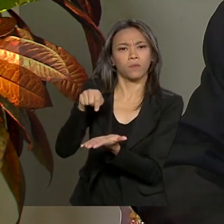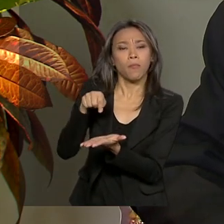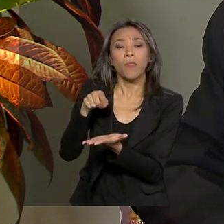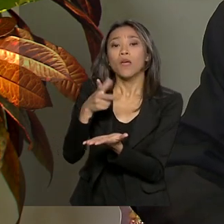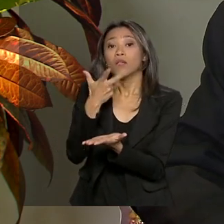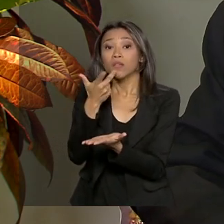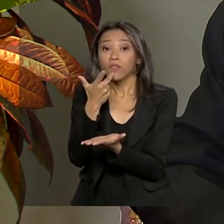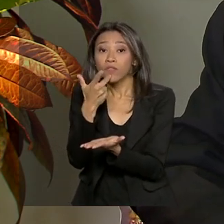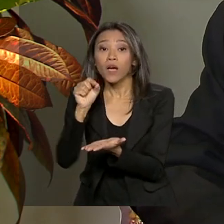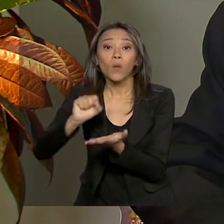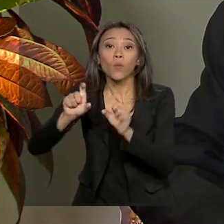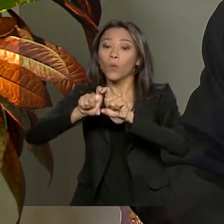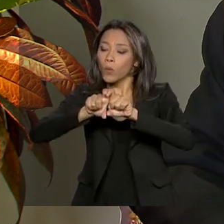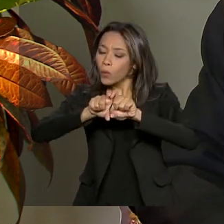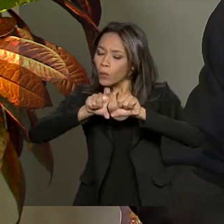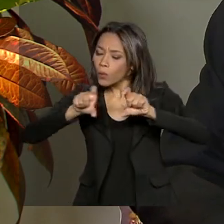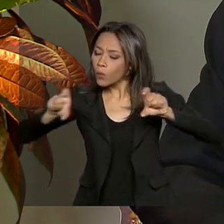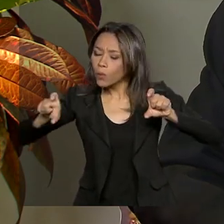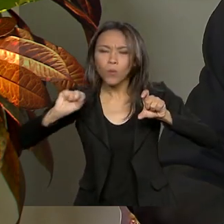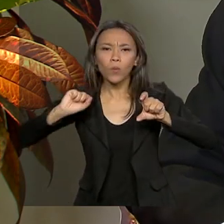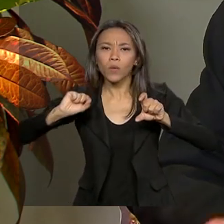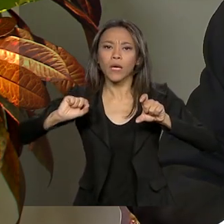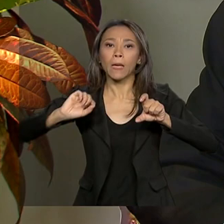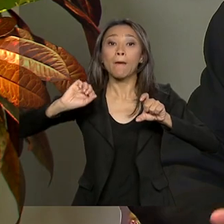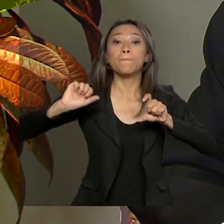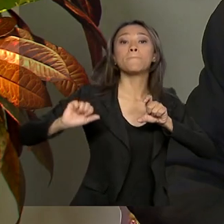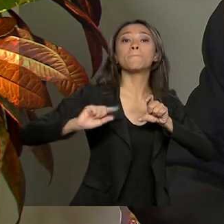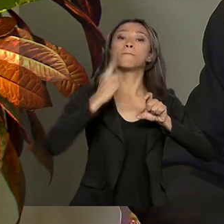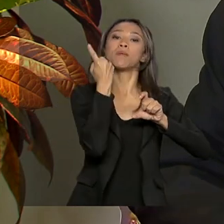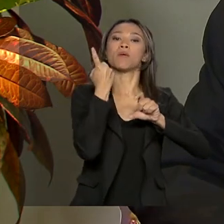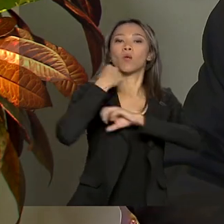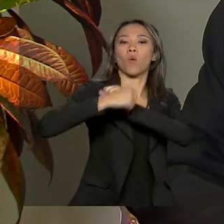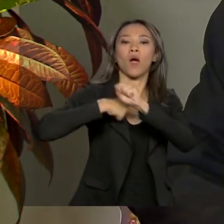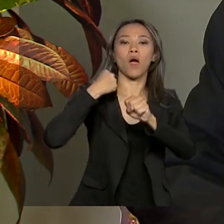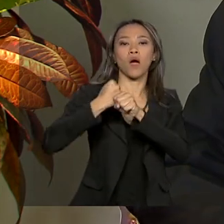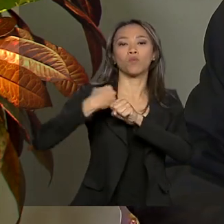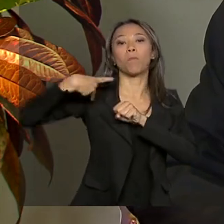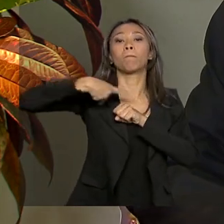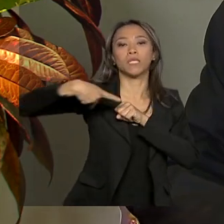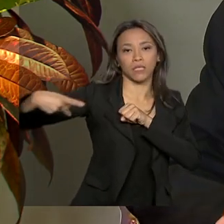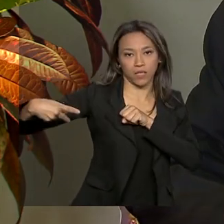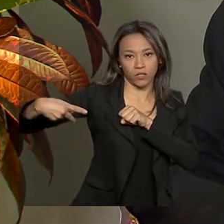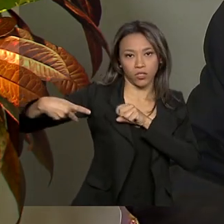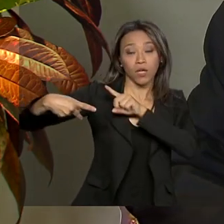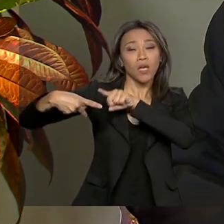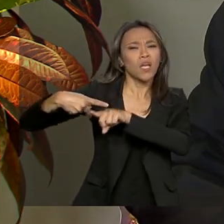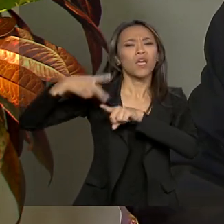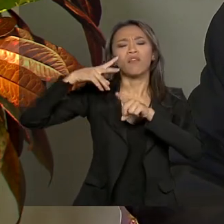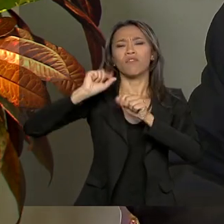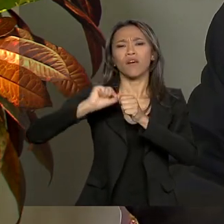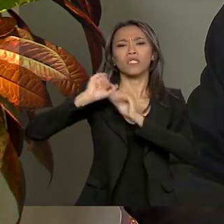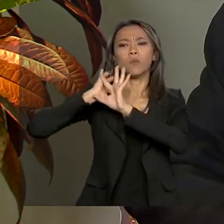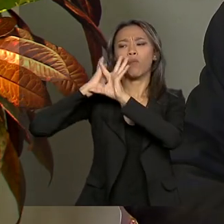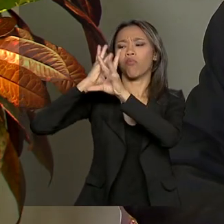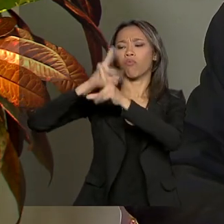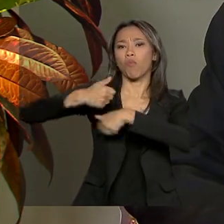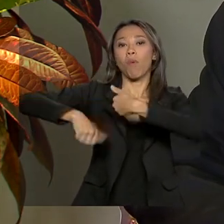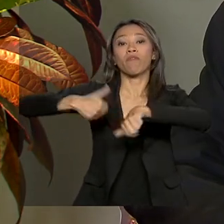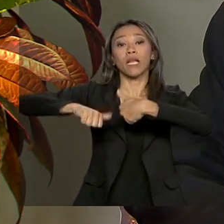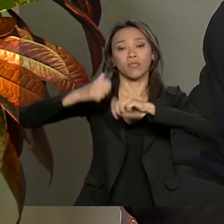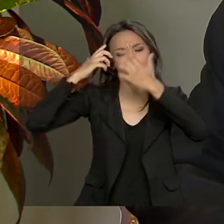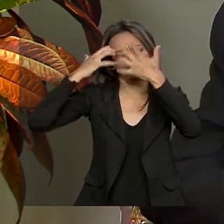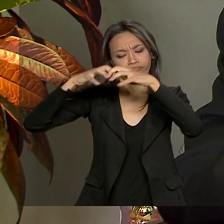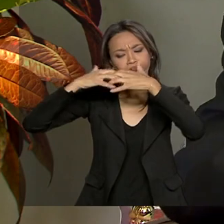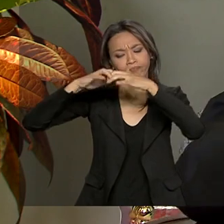The First Year of the President. Primeiro ano dos presidentes. É um livro que faz uma análise do primeiro ano de todos os presidentes